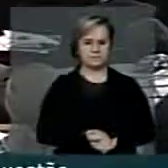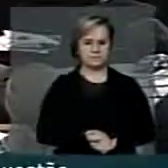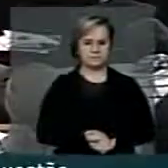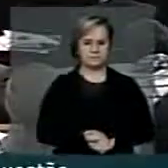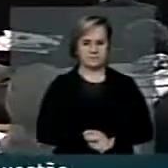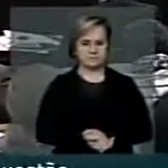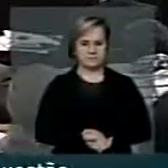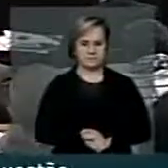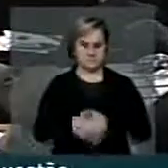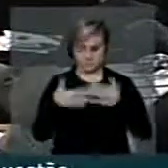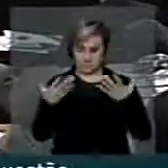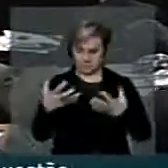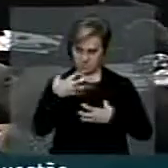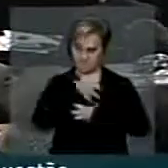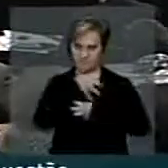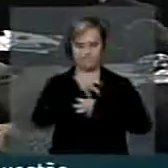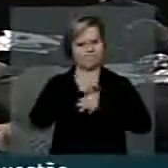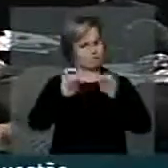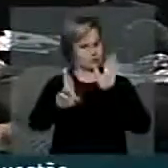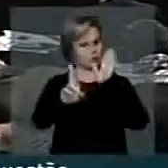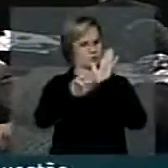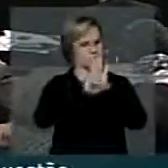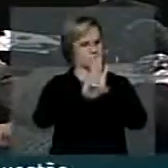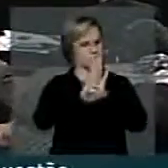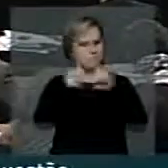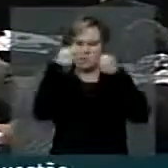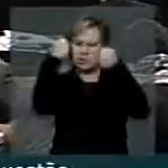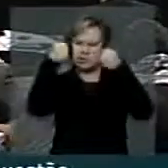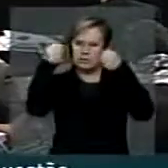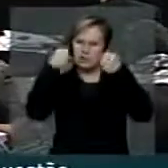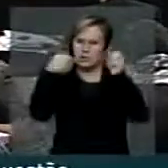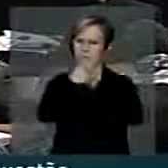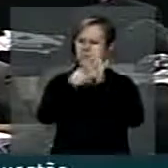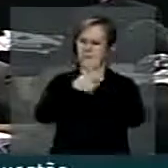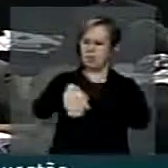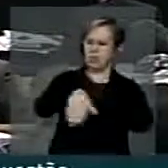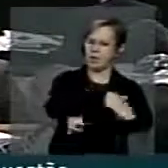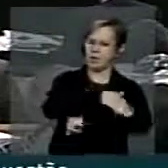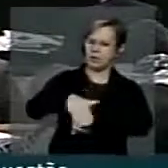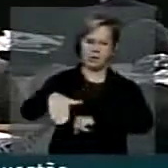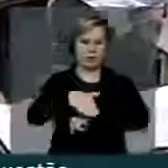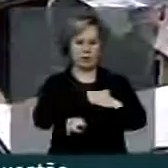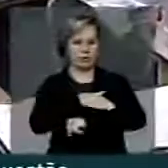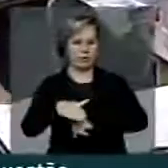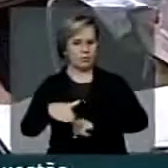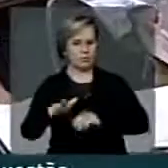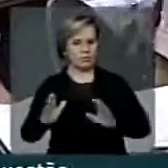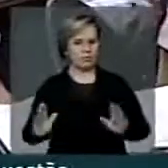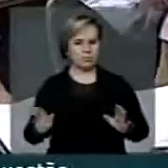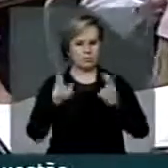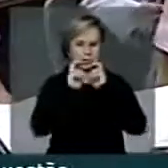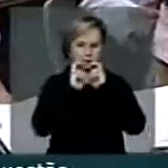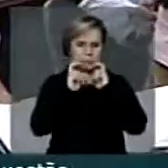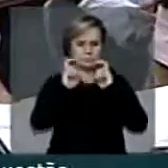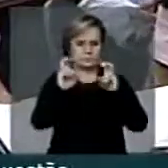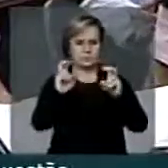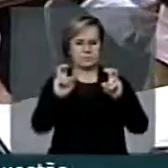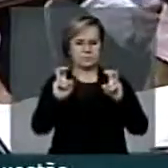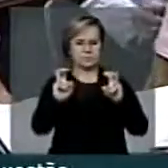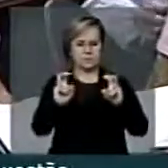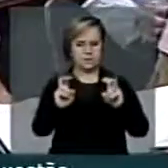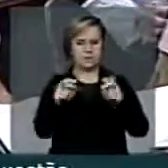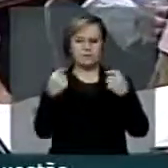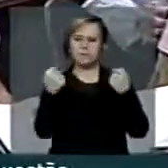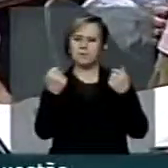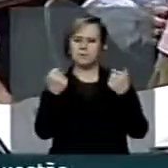Essa forma de representação que nós estamos acostumados, ela está no mínimo, no mínimo tem que ser